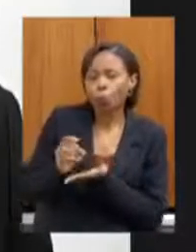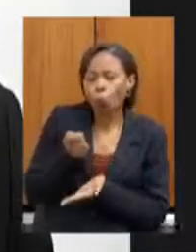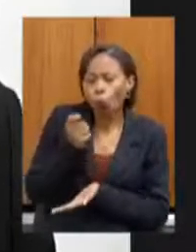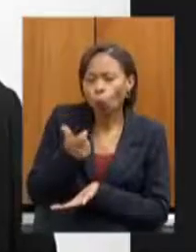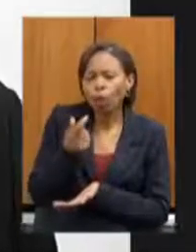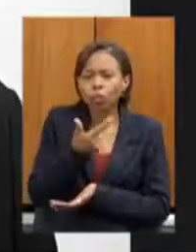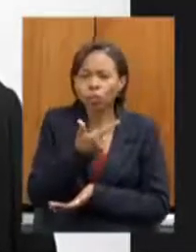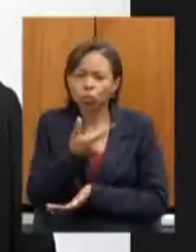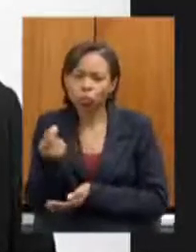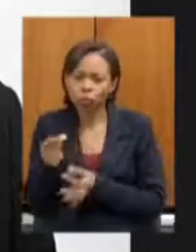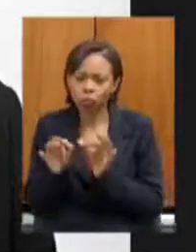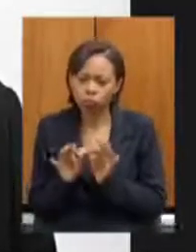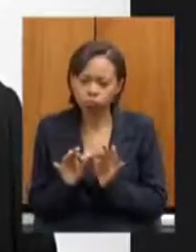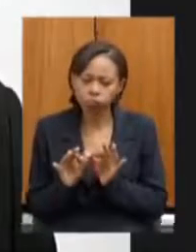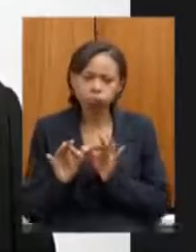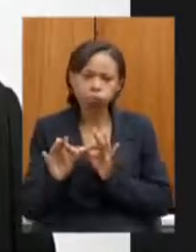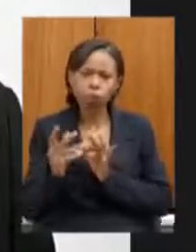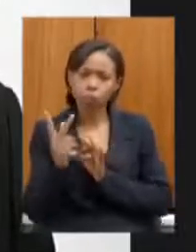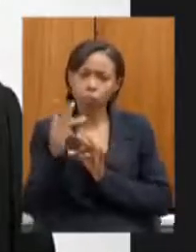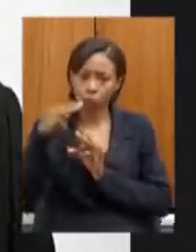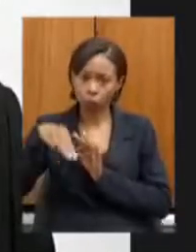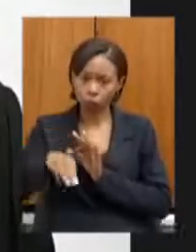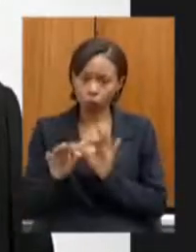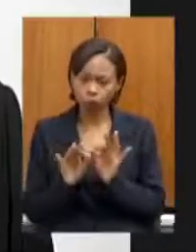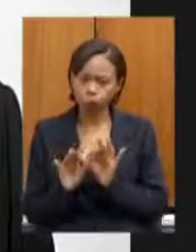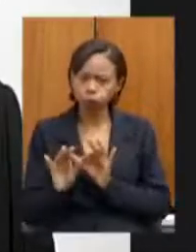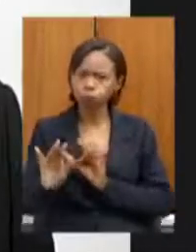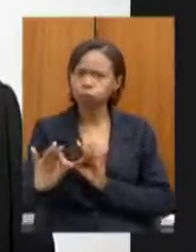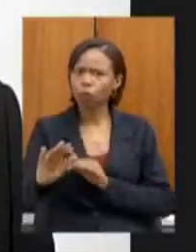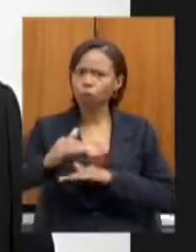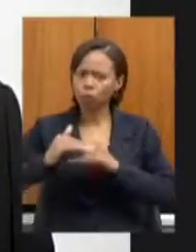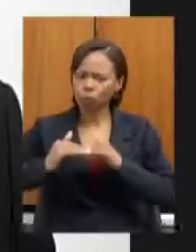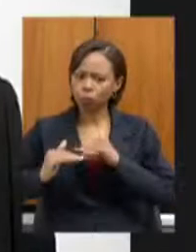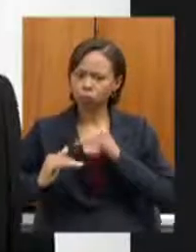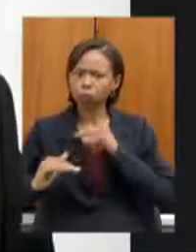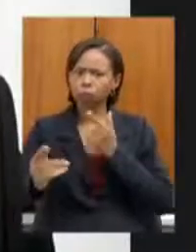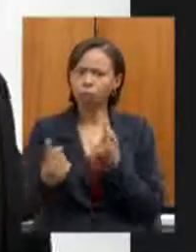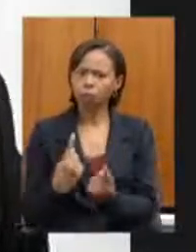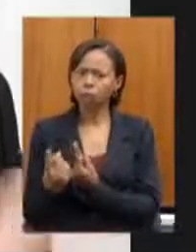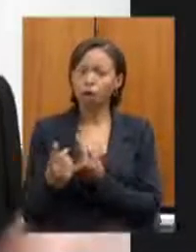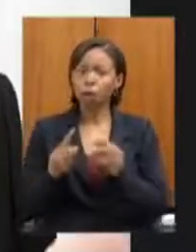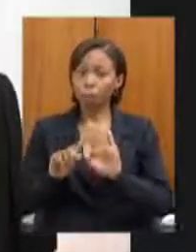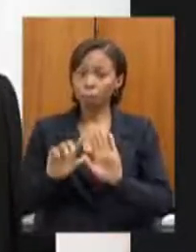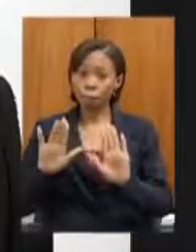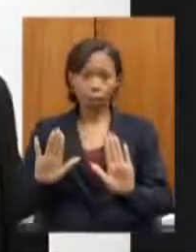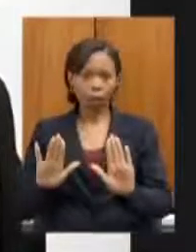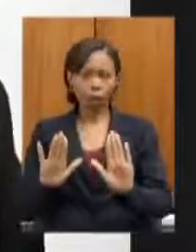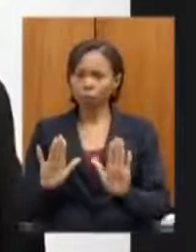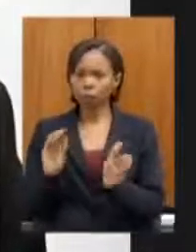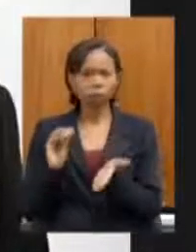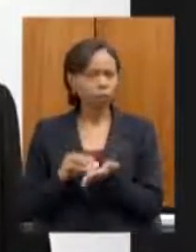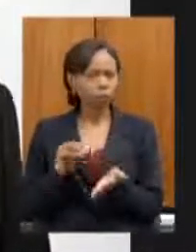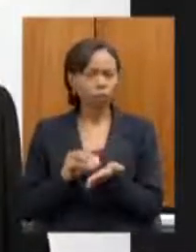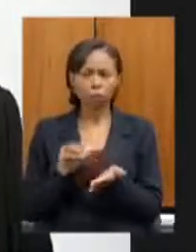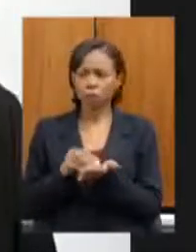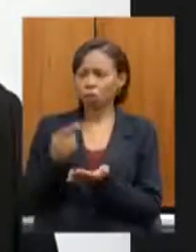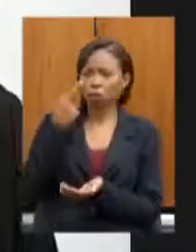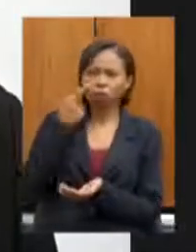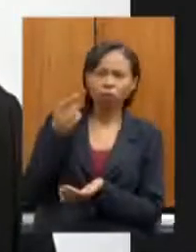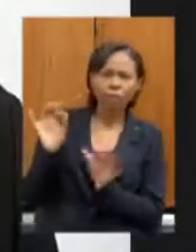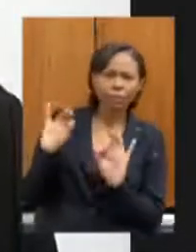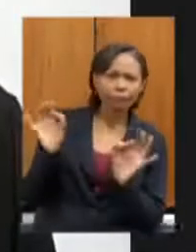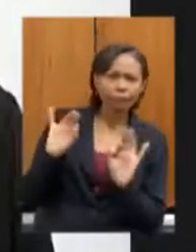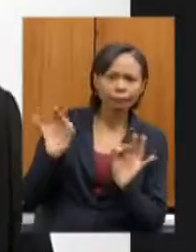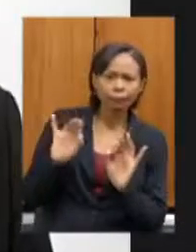de vias de rodovias viárias também não vou observei nenhum quilômetro para